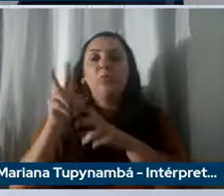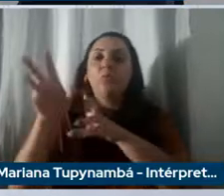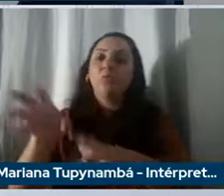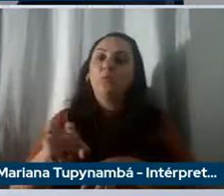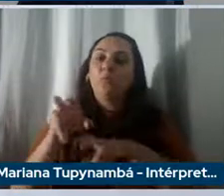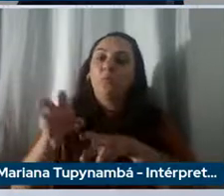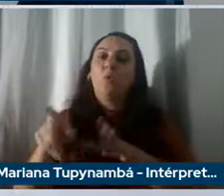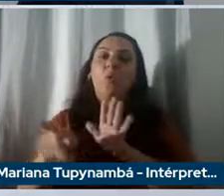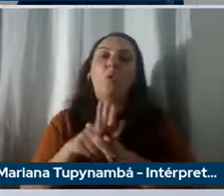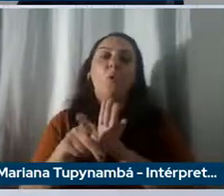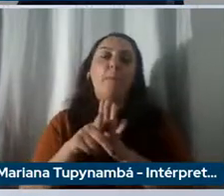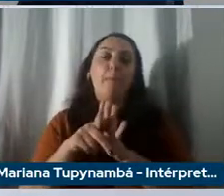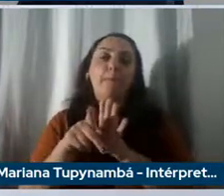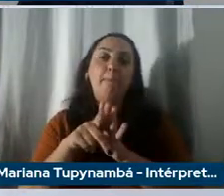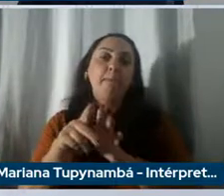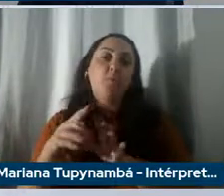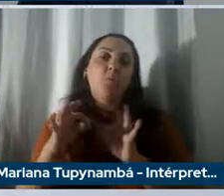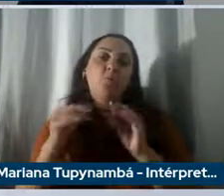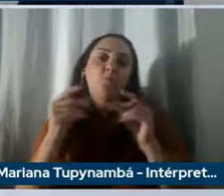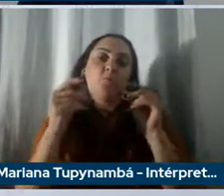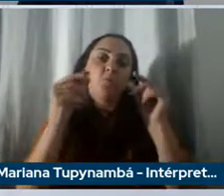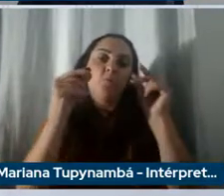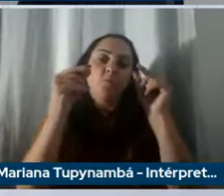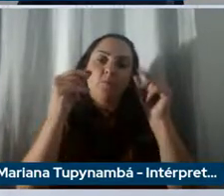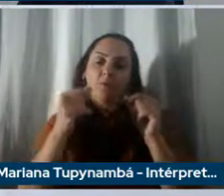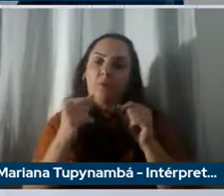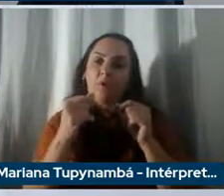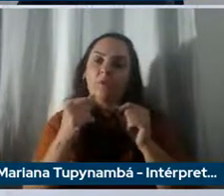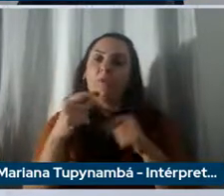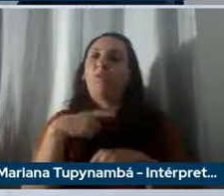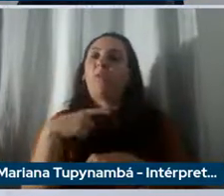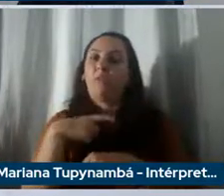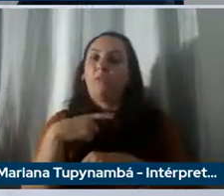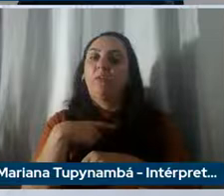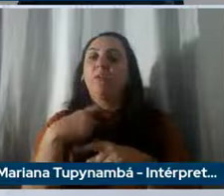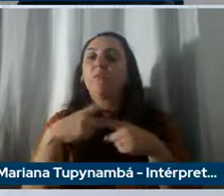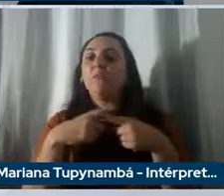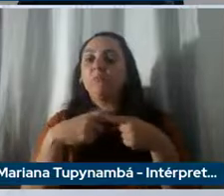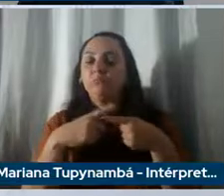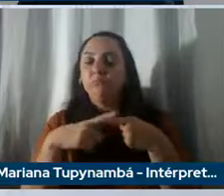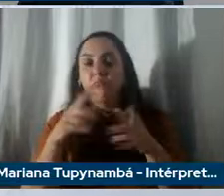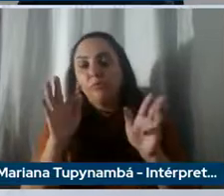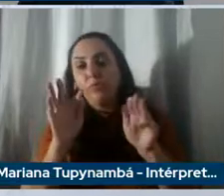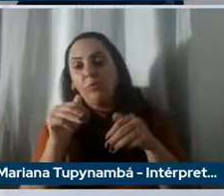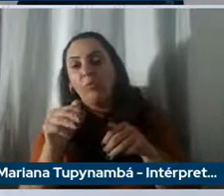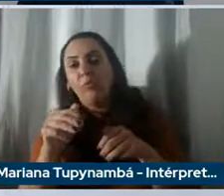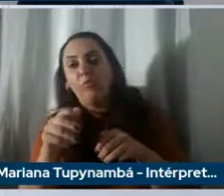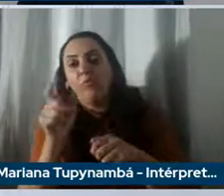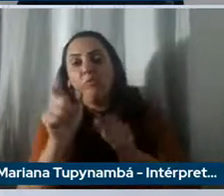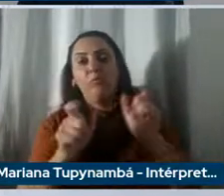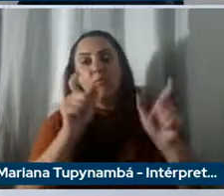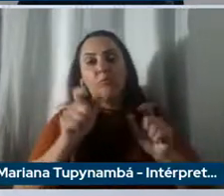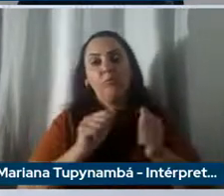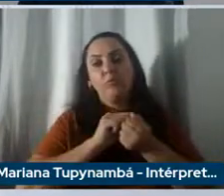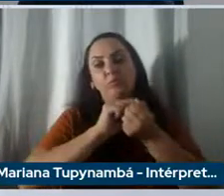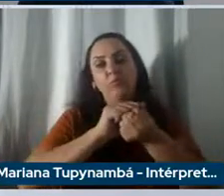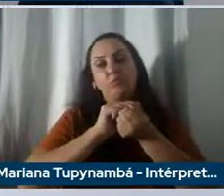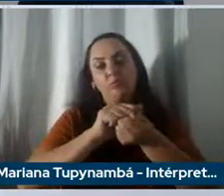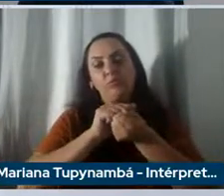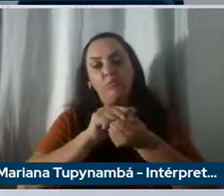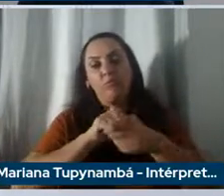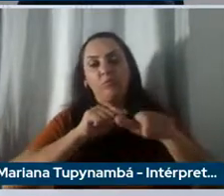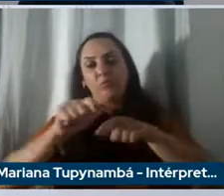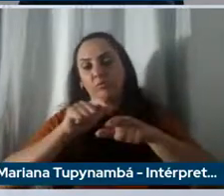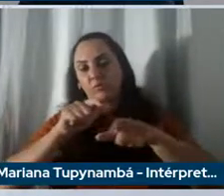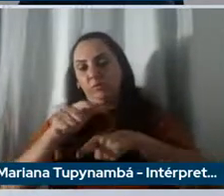riqueza dessa sinergia que no final são pessoas trabalhando com pessoas e cada vez mais que podemos juntar transversalmente